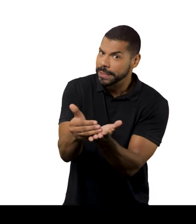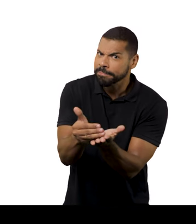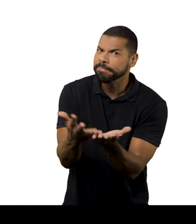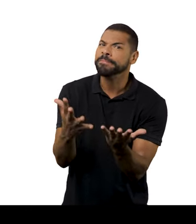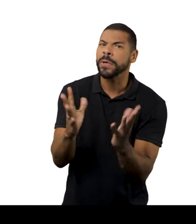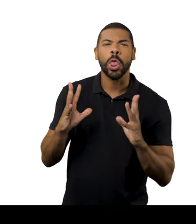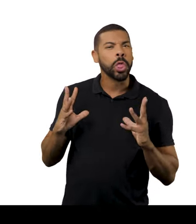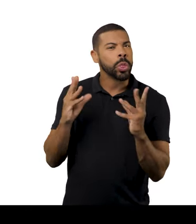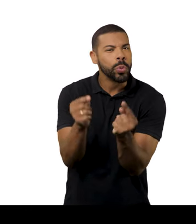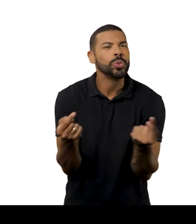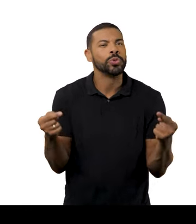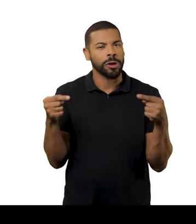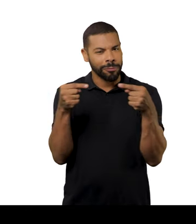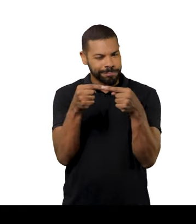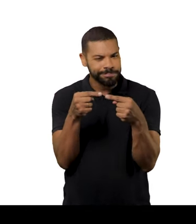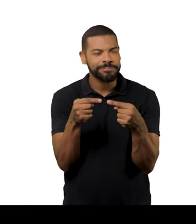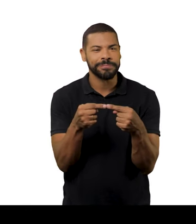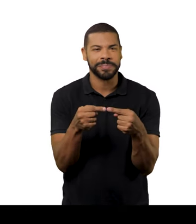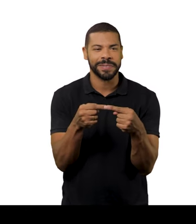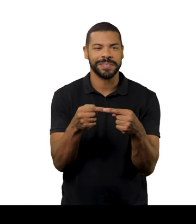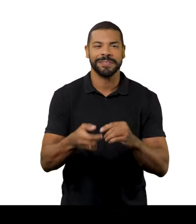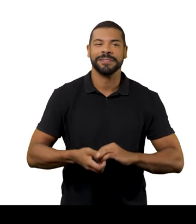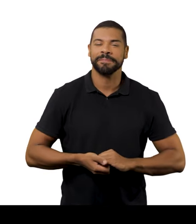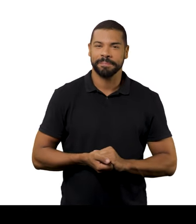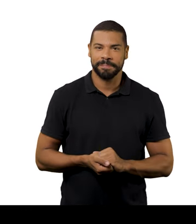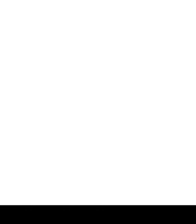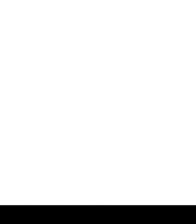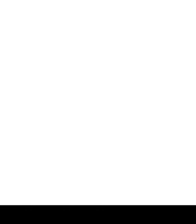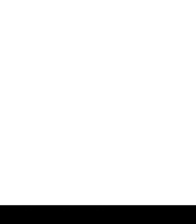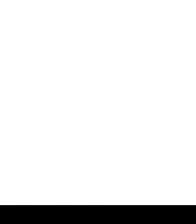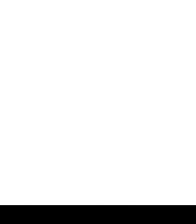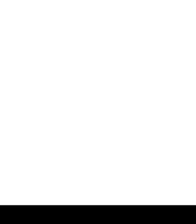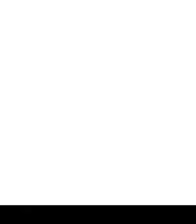Longa. A princípio não tem nada a ver. E tem tudo a ver.